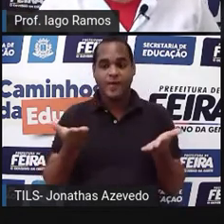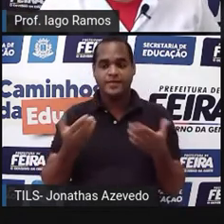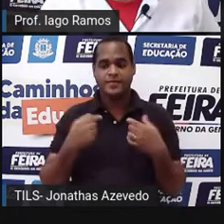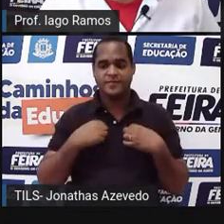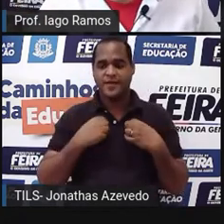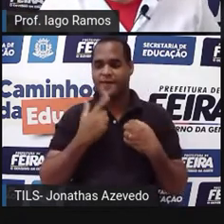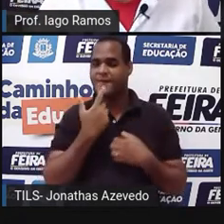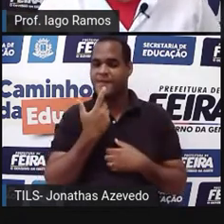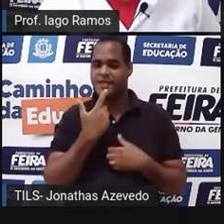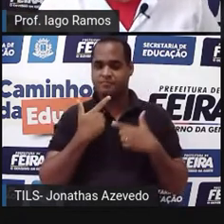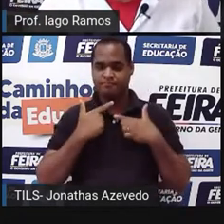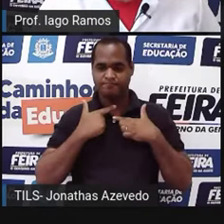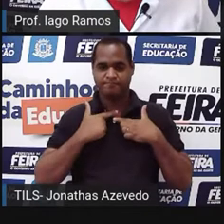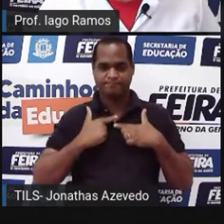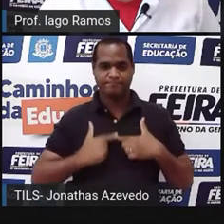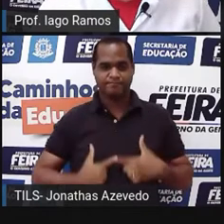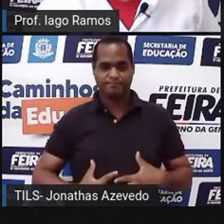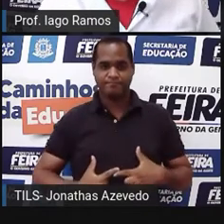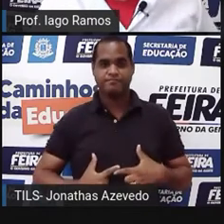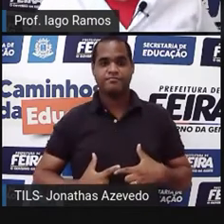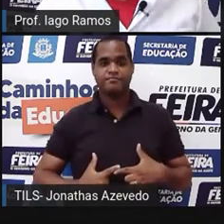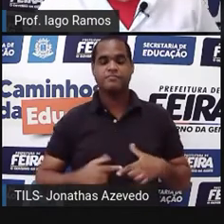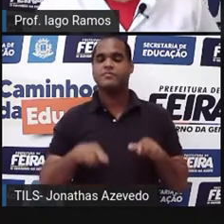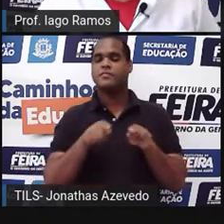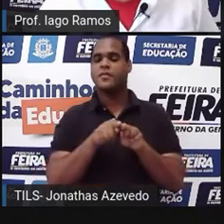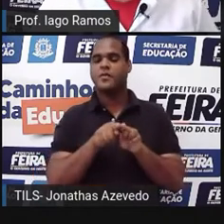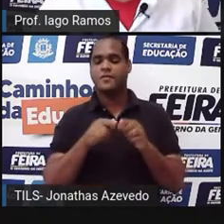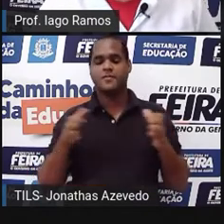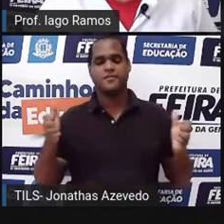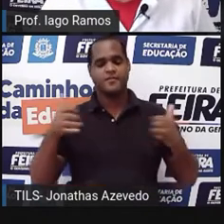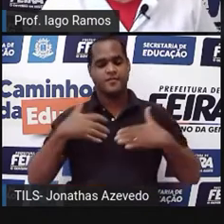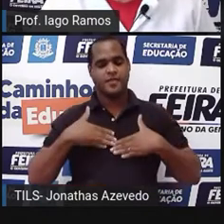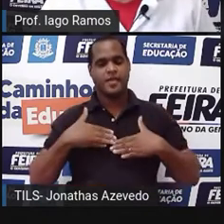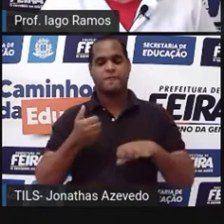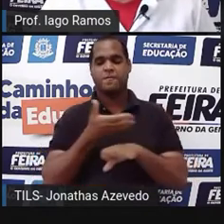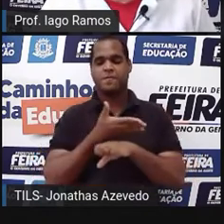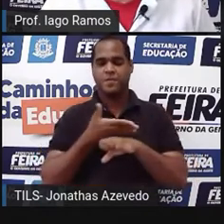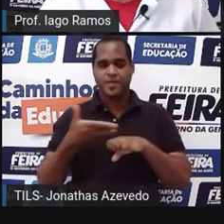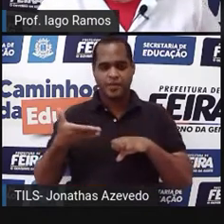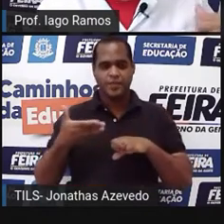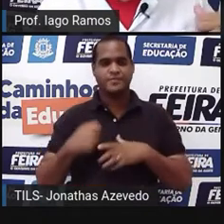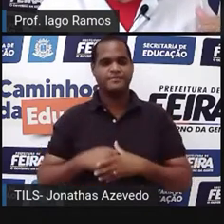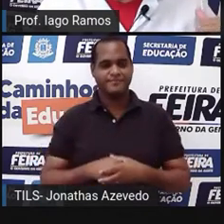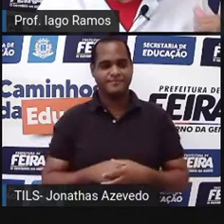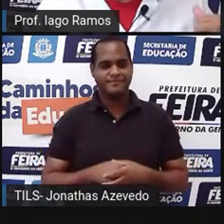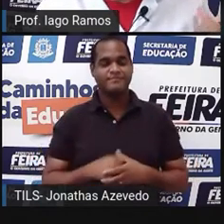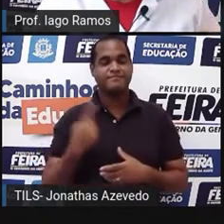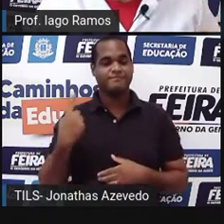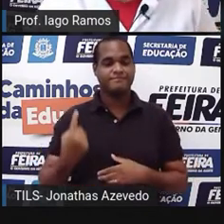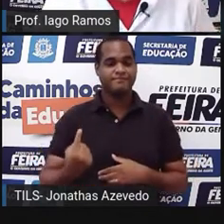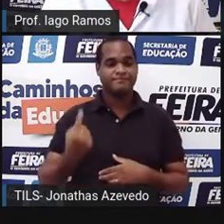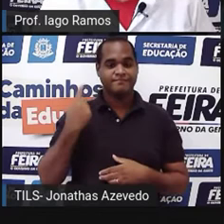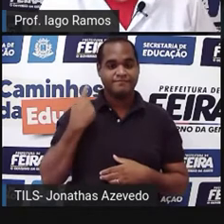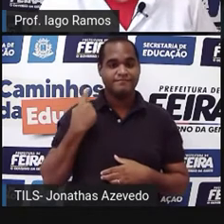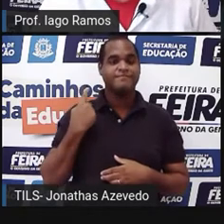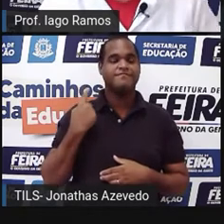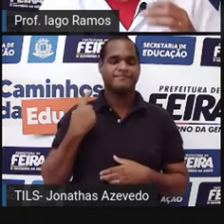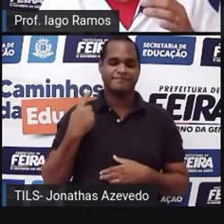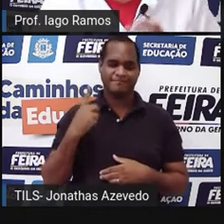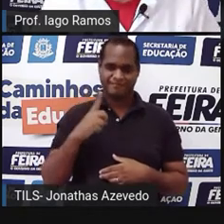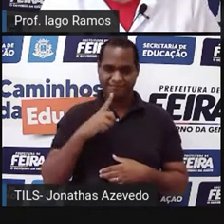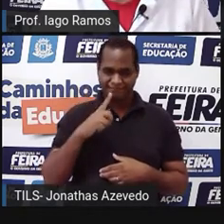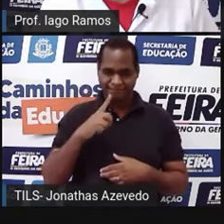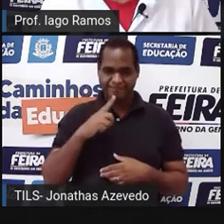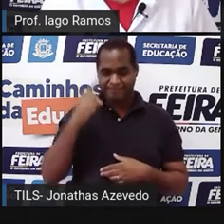camisa vermelha, sem estampas, por cima visto um jaleco branco, atrás de mim, como sempre,